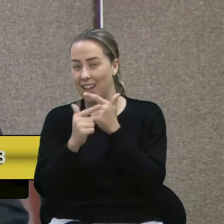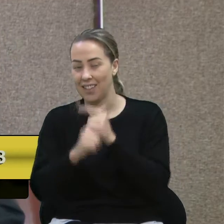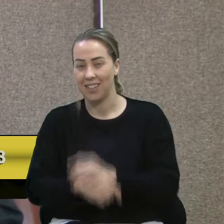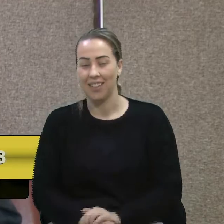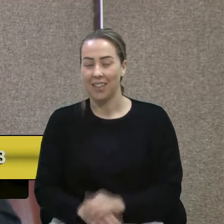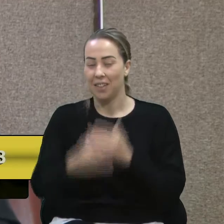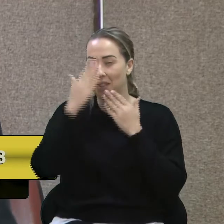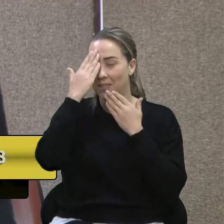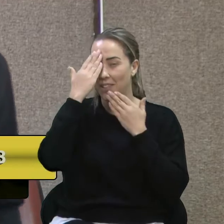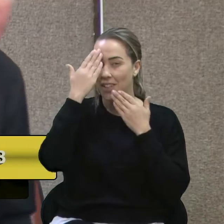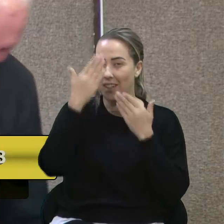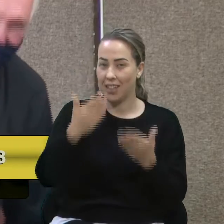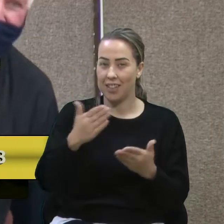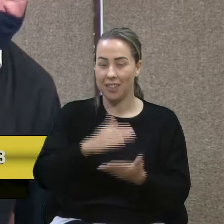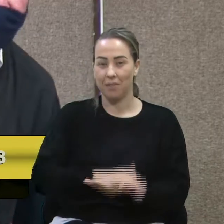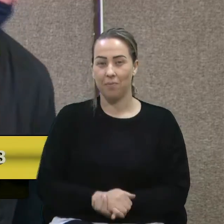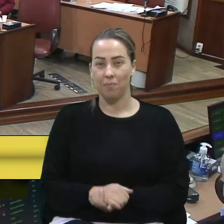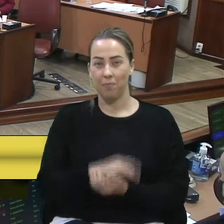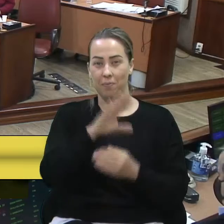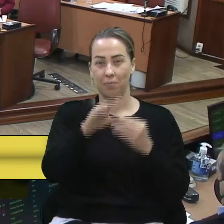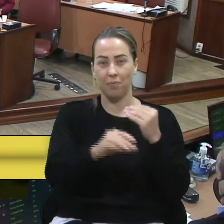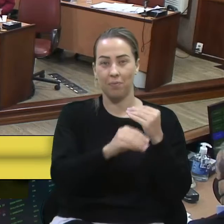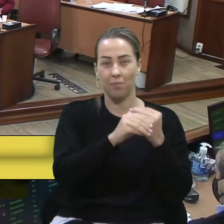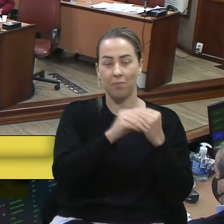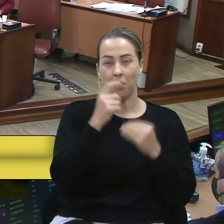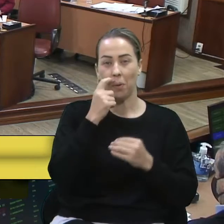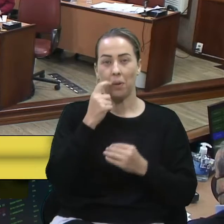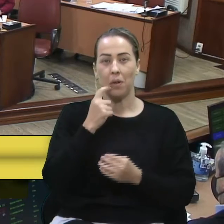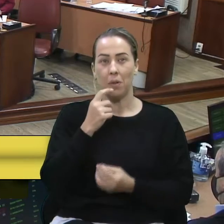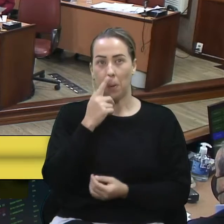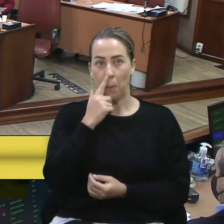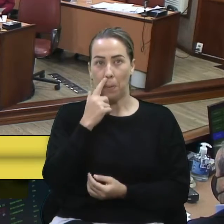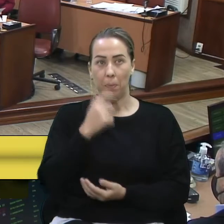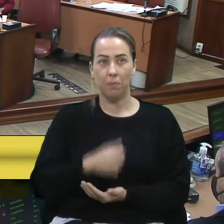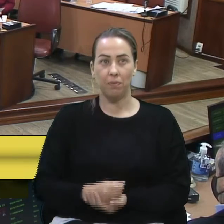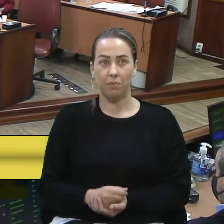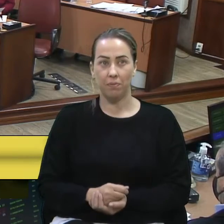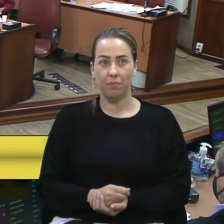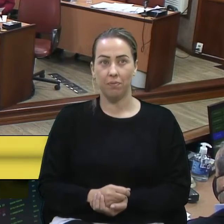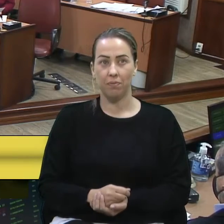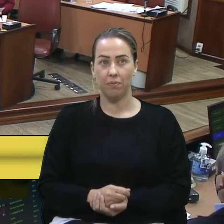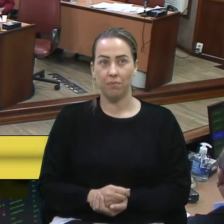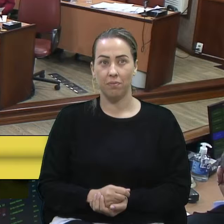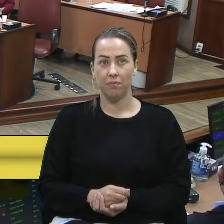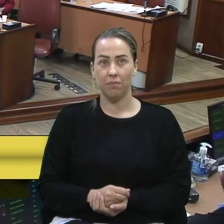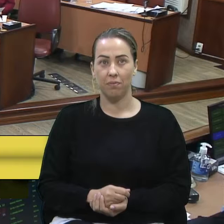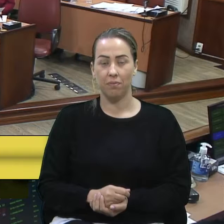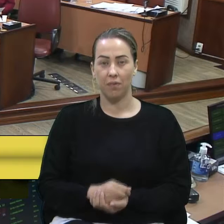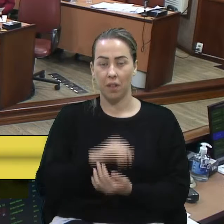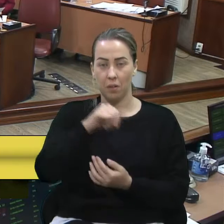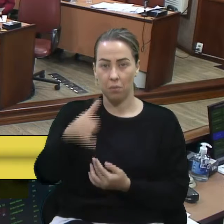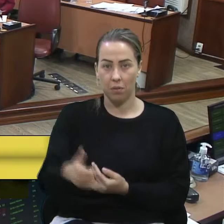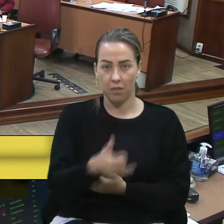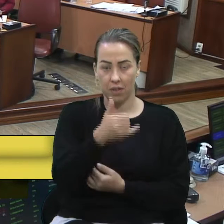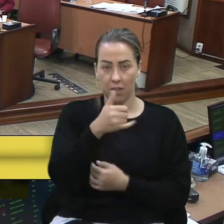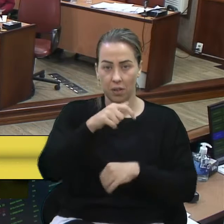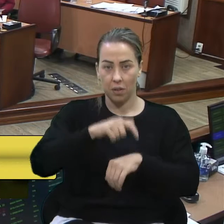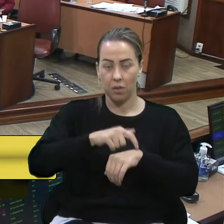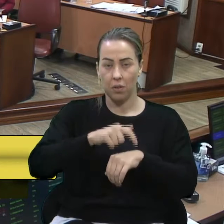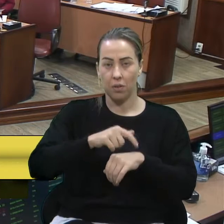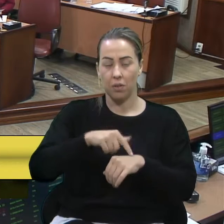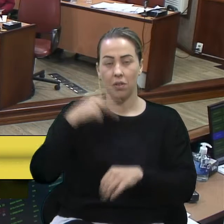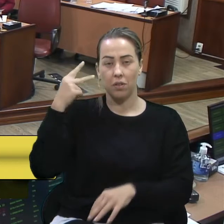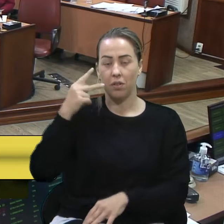Muito obrigado. Senhor Camiles, uma parte. Pois não, Wagner. Só para aproveitar o embalo, o vereador